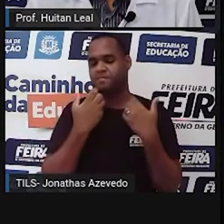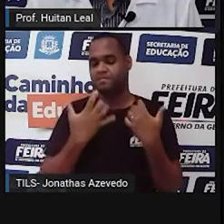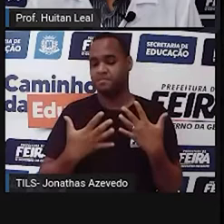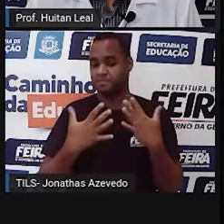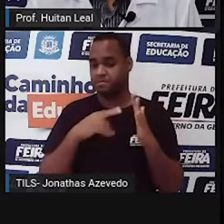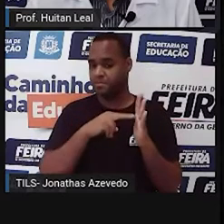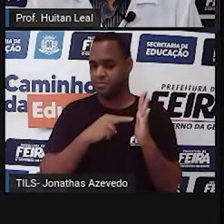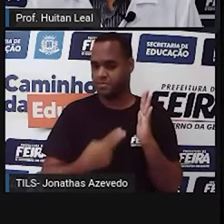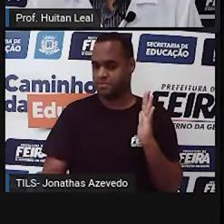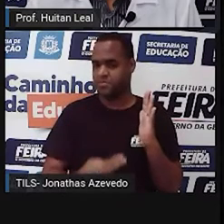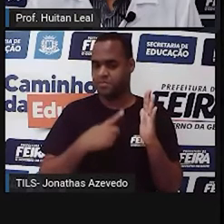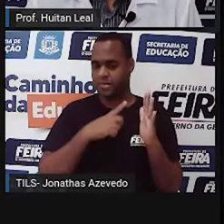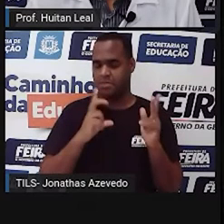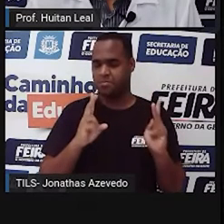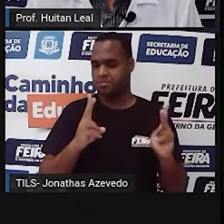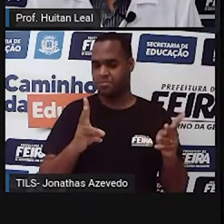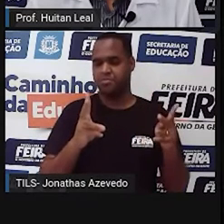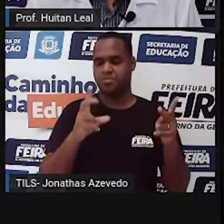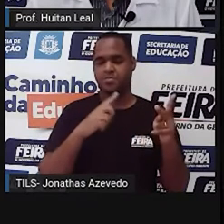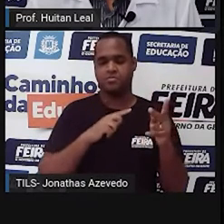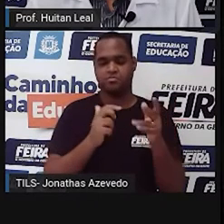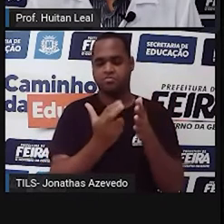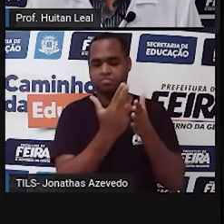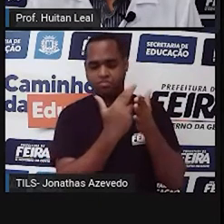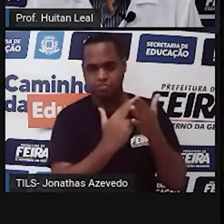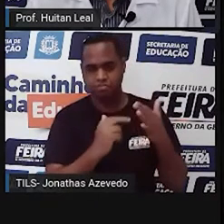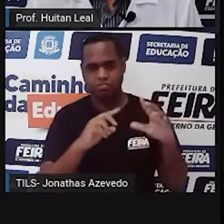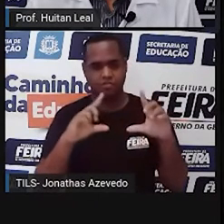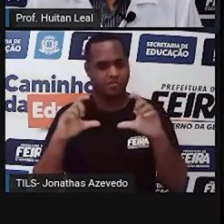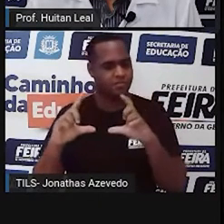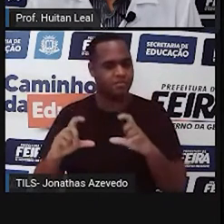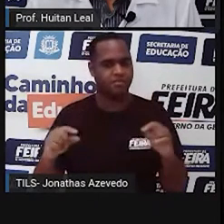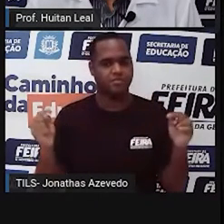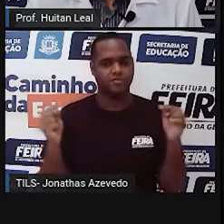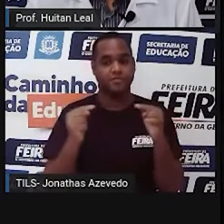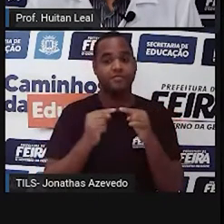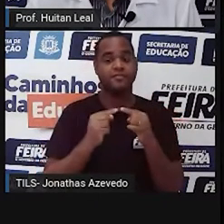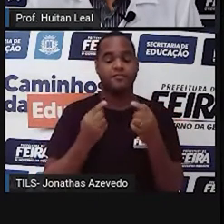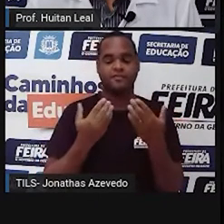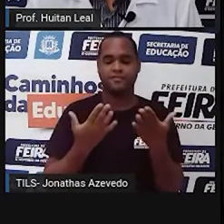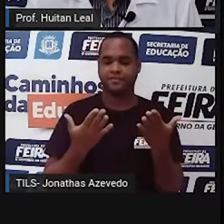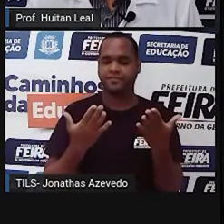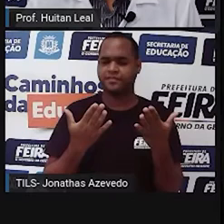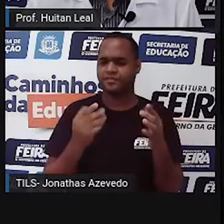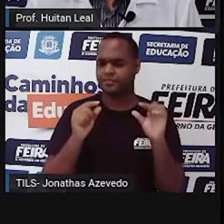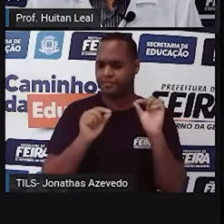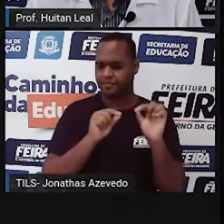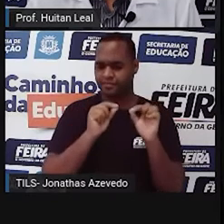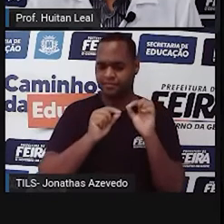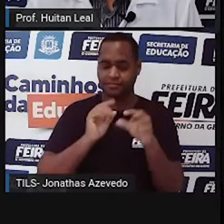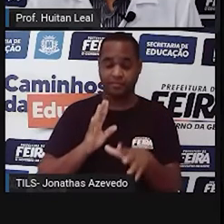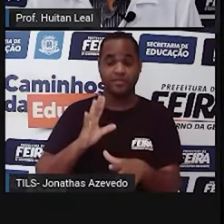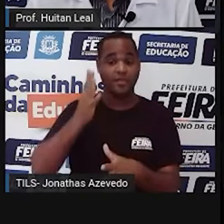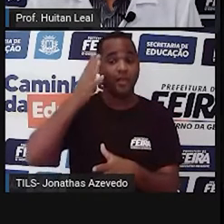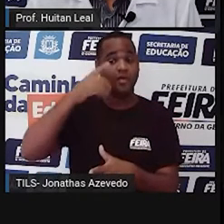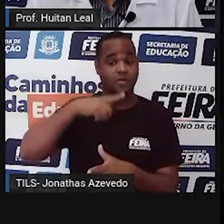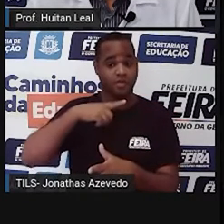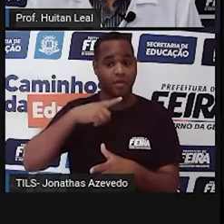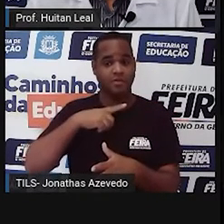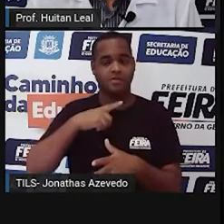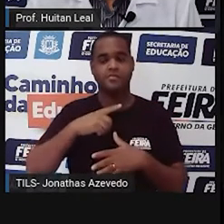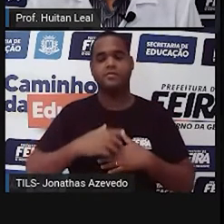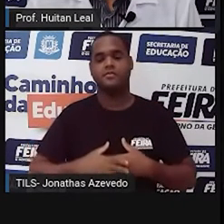pela sequência das imagens. Cada quadro realiza um fato, um acontecimento da